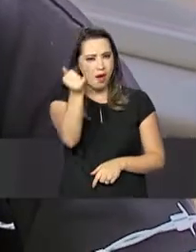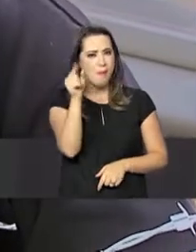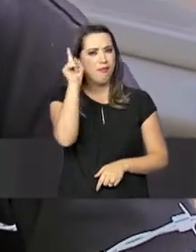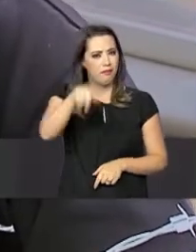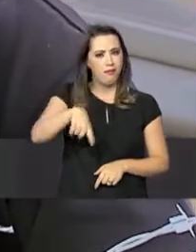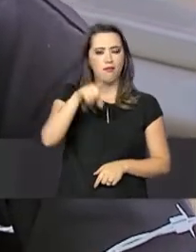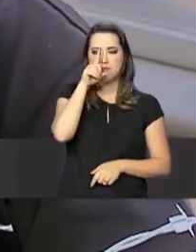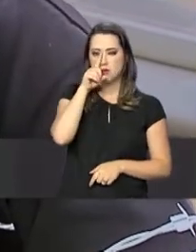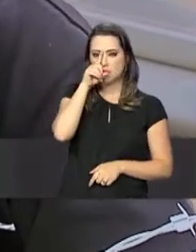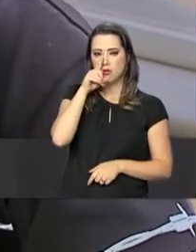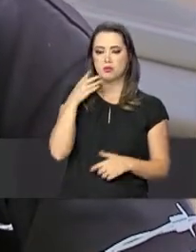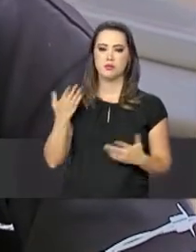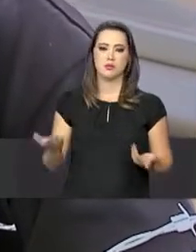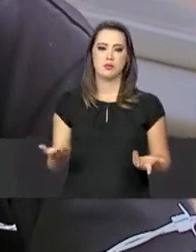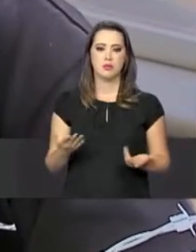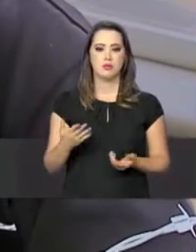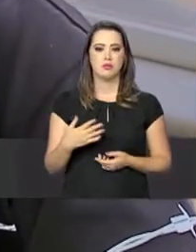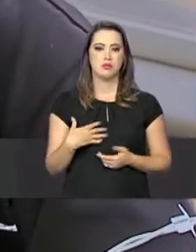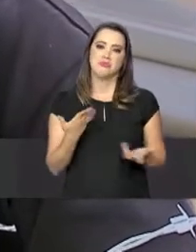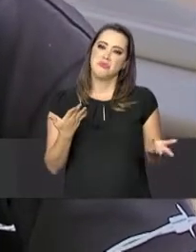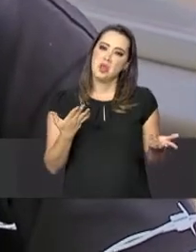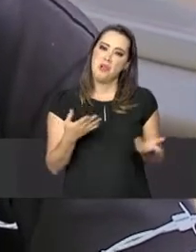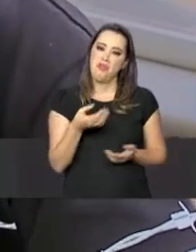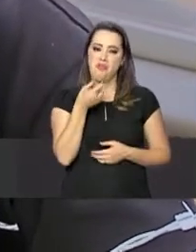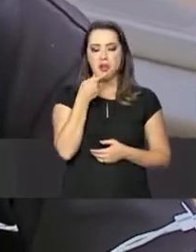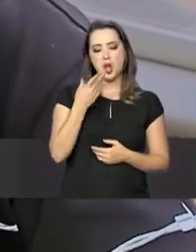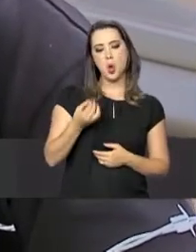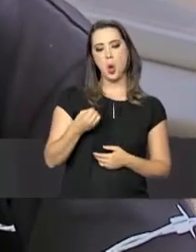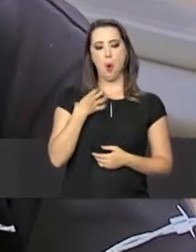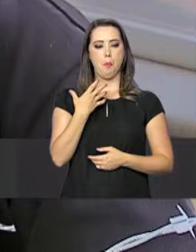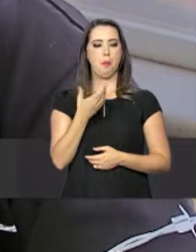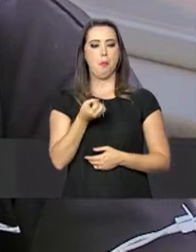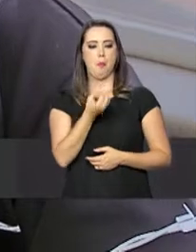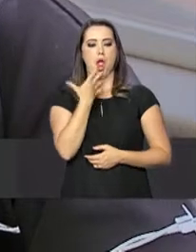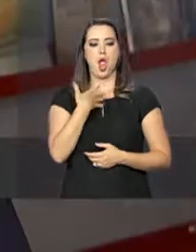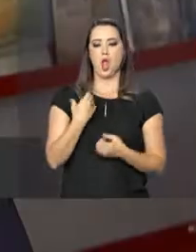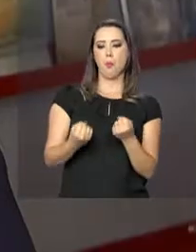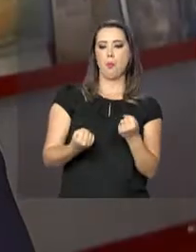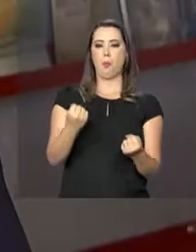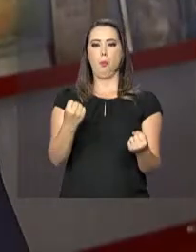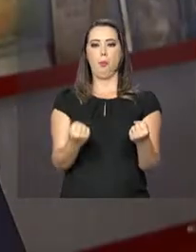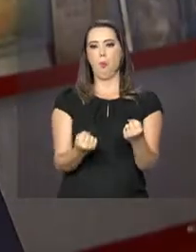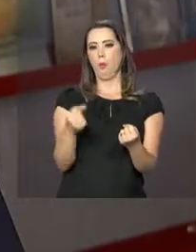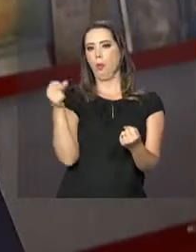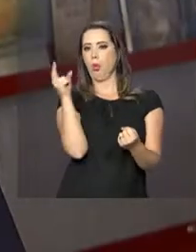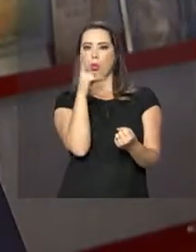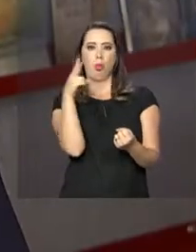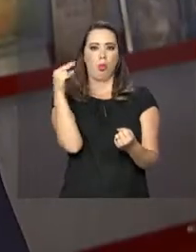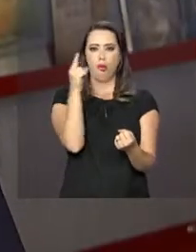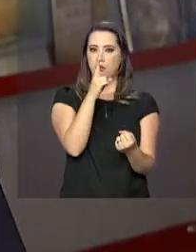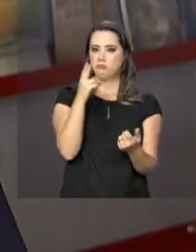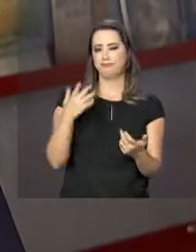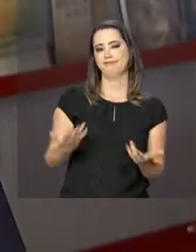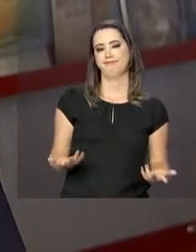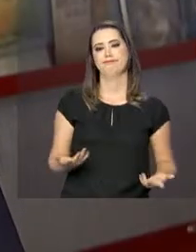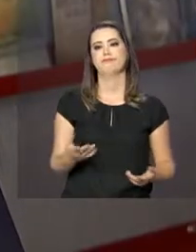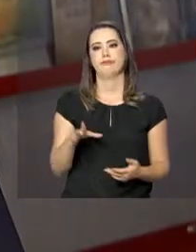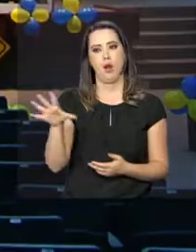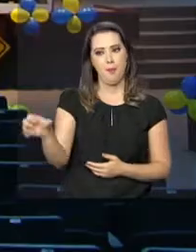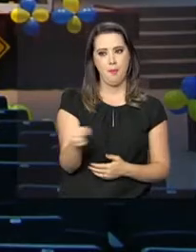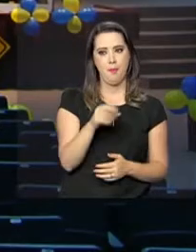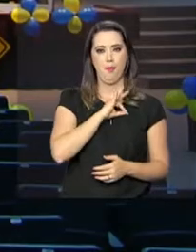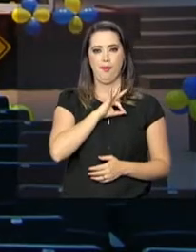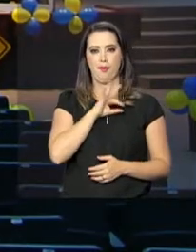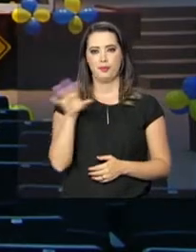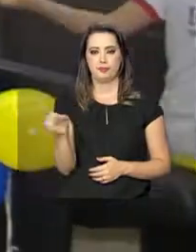perigoso assim, né? Achava que eu estava bem na situação do volante e de repente não. E para evitar sofrimentos como o da Edilene,